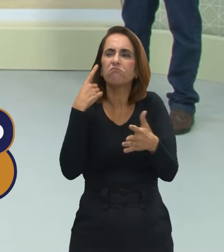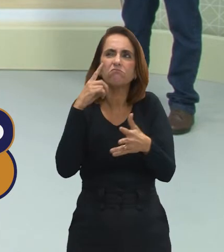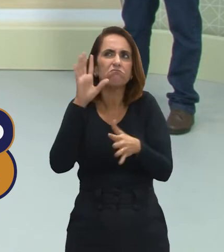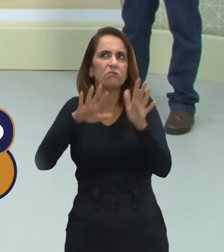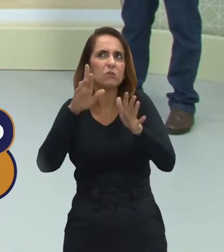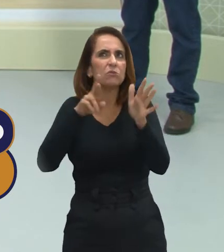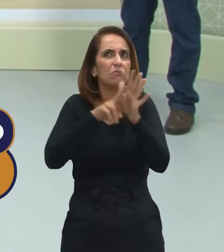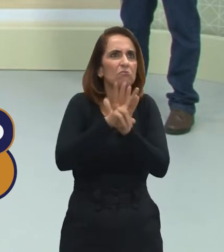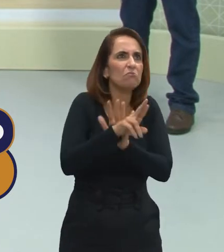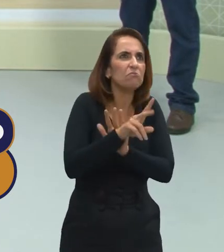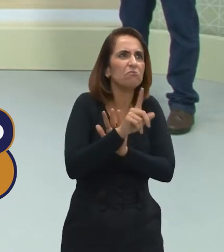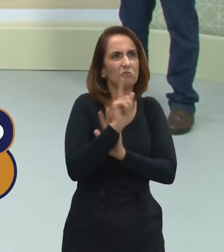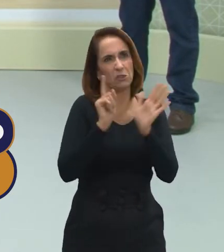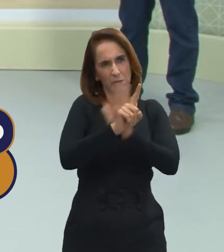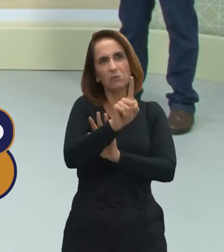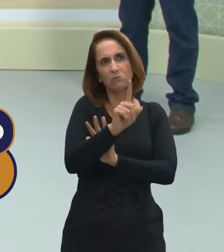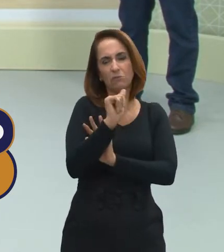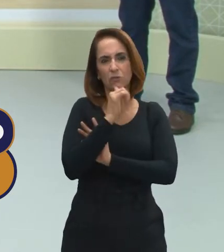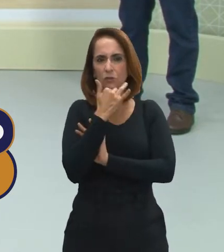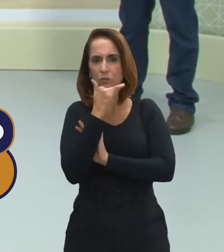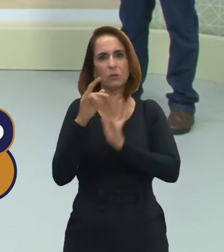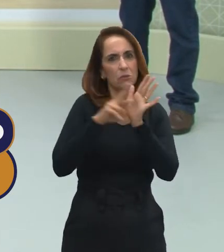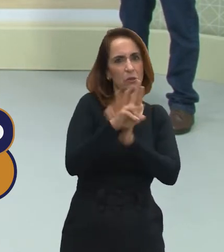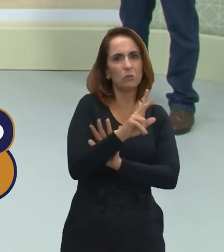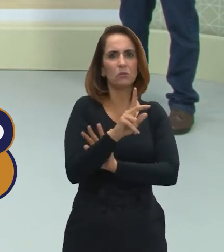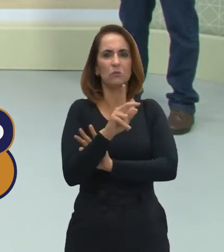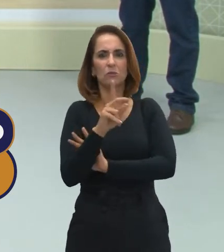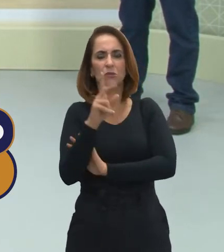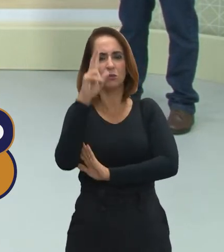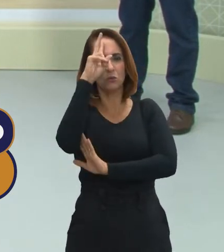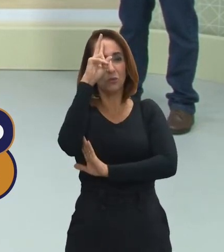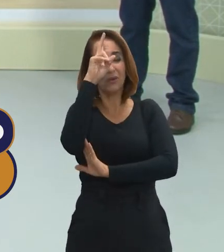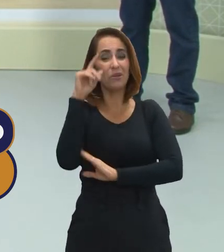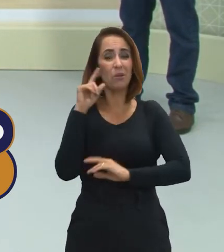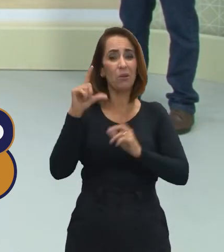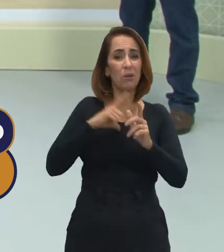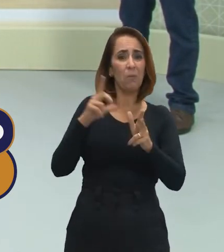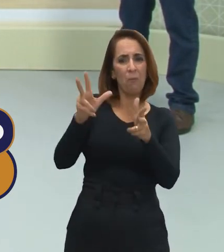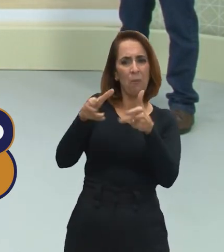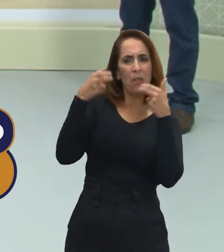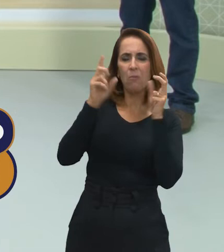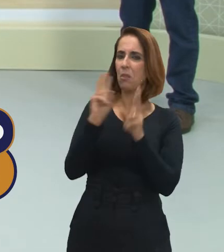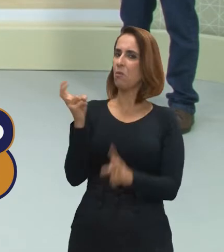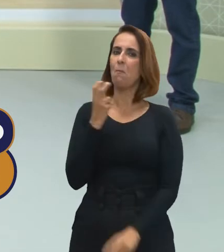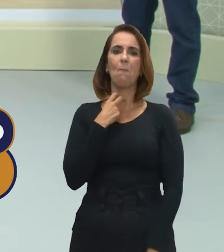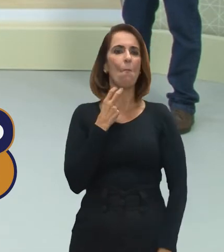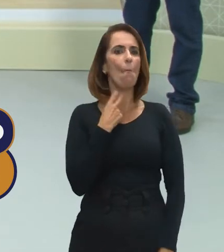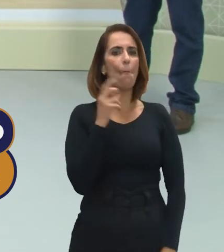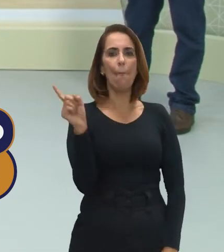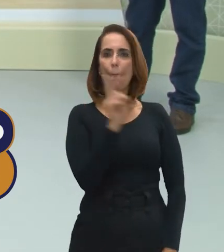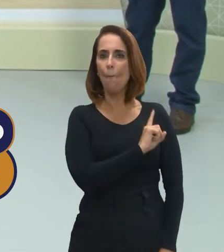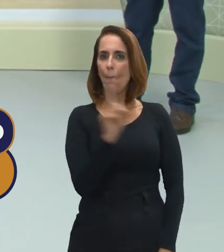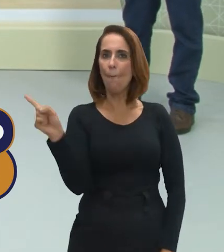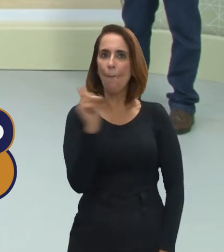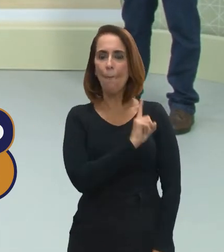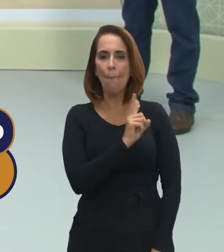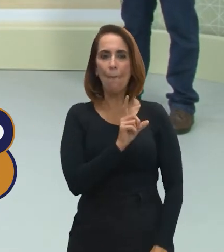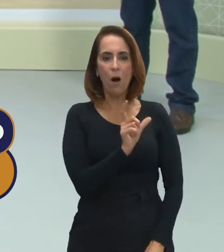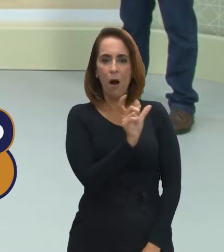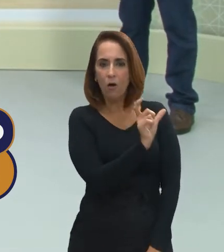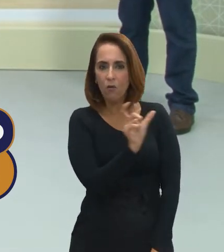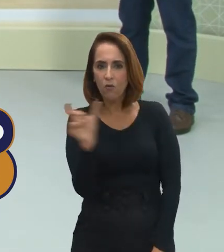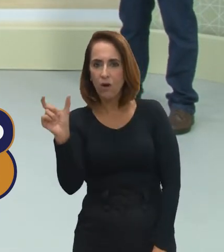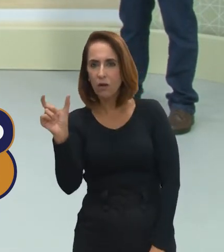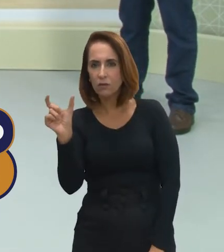de história, ele tem que perceber, não pode esquecer, a